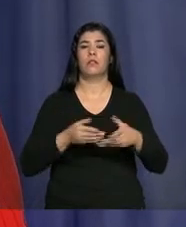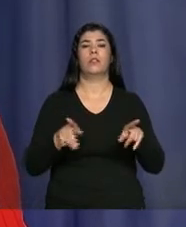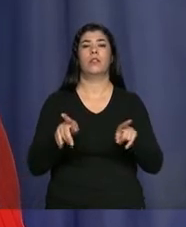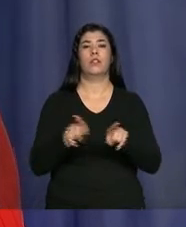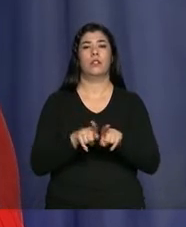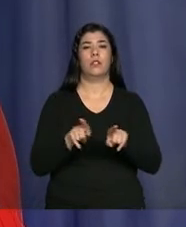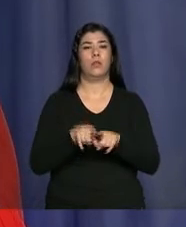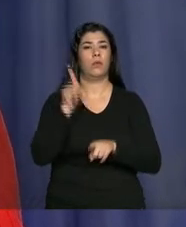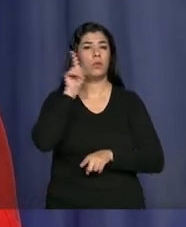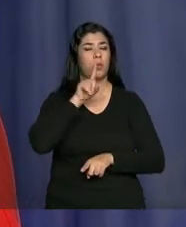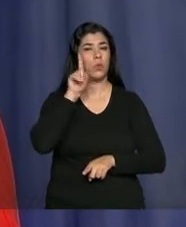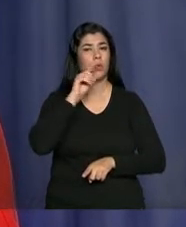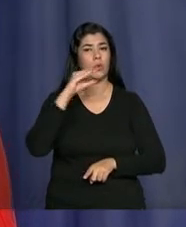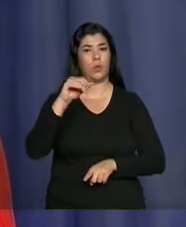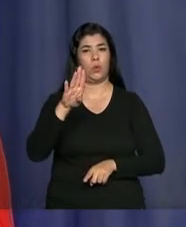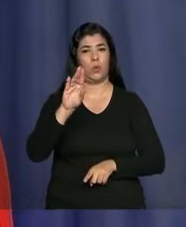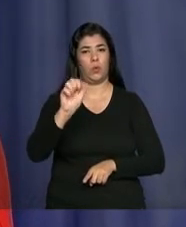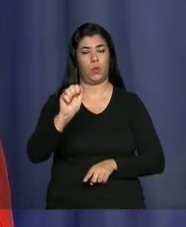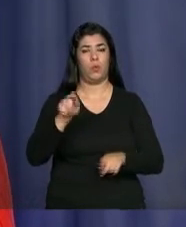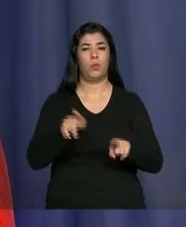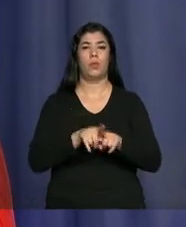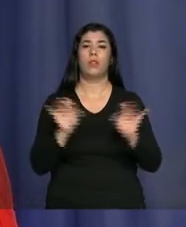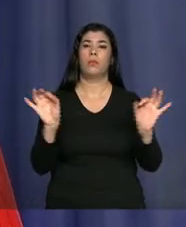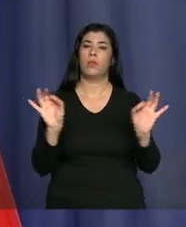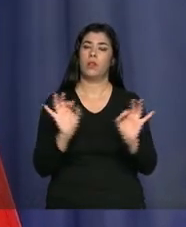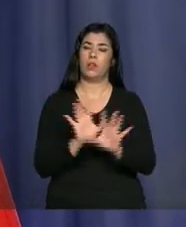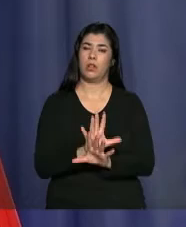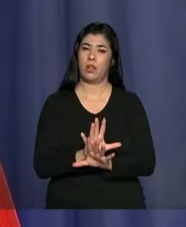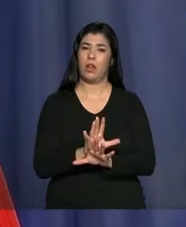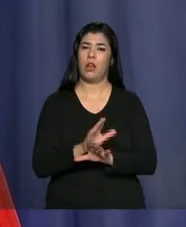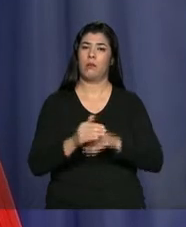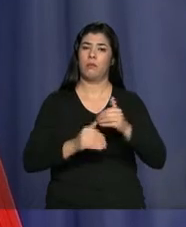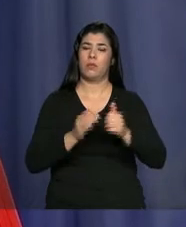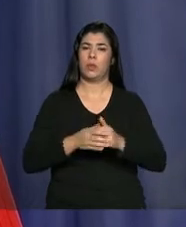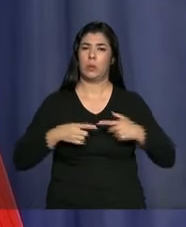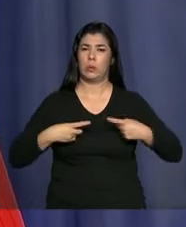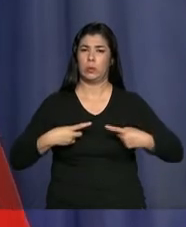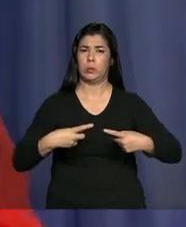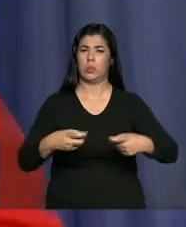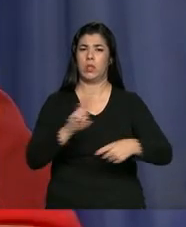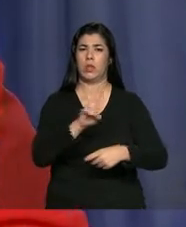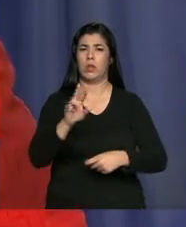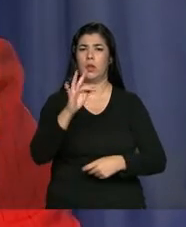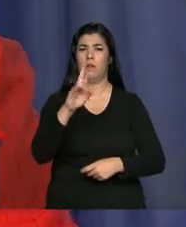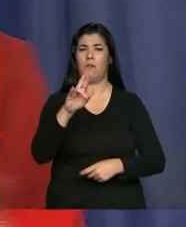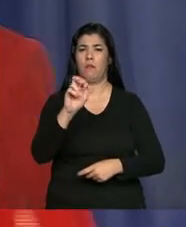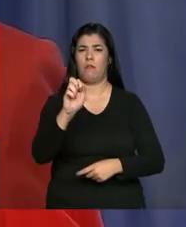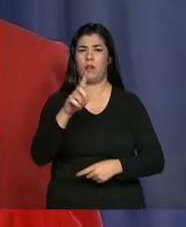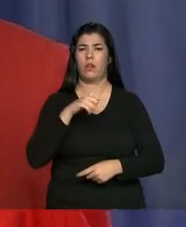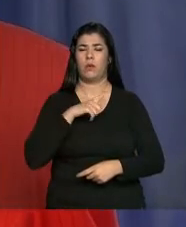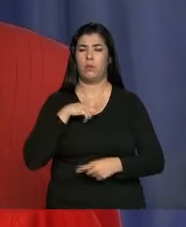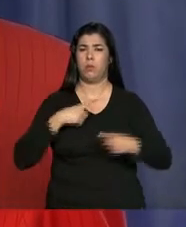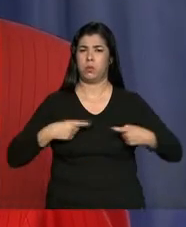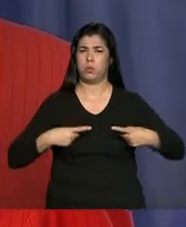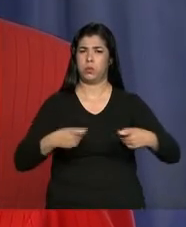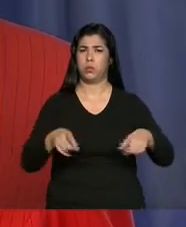a Guerra Fria na América Latina e no Caribe. E também discutimos